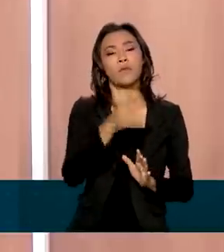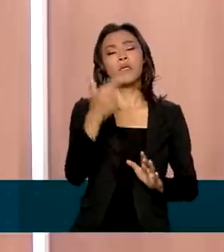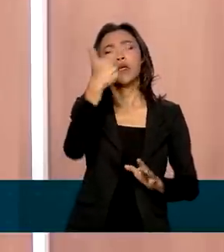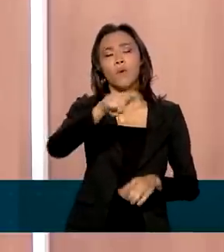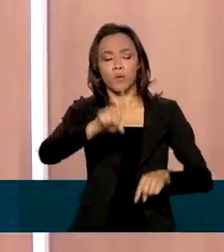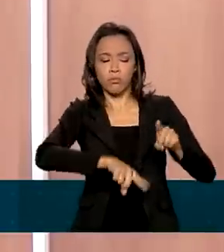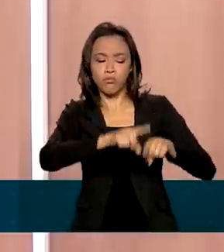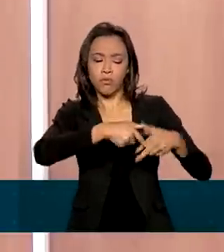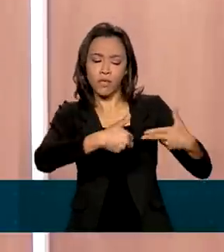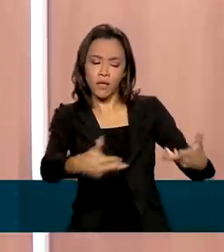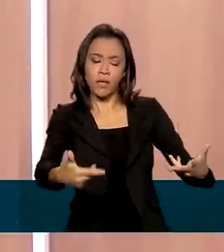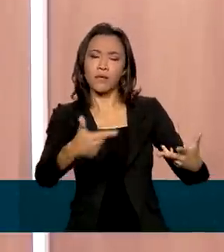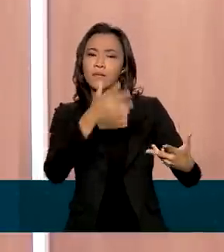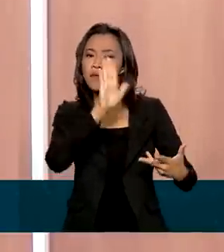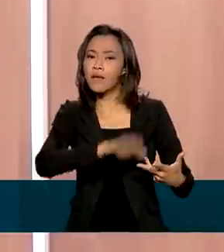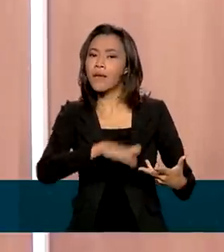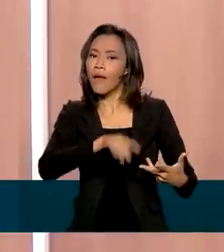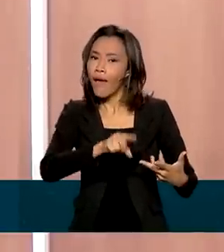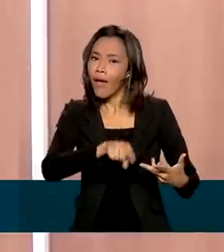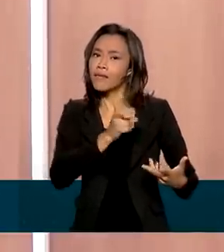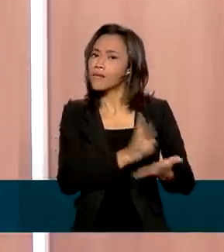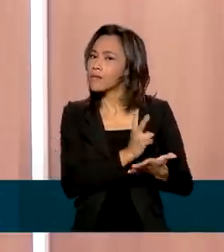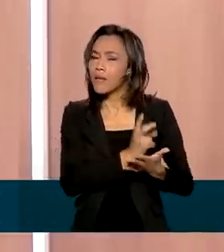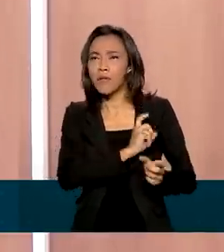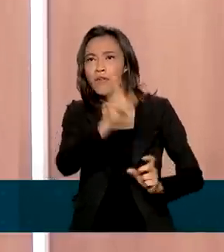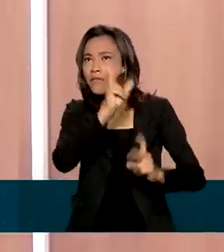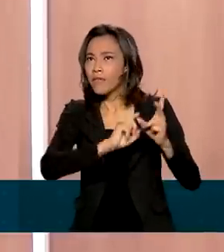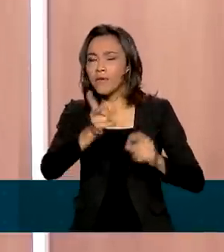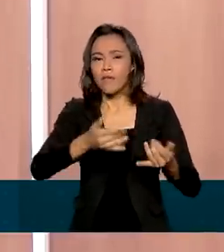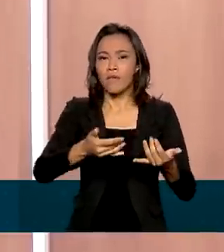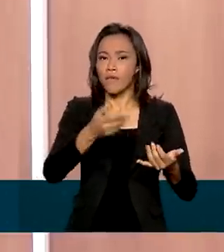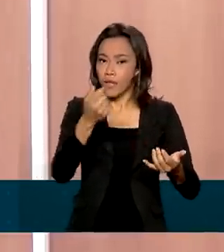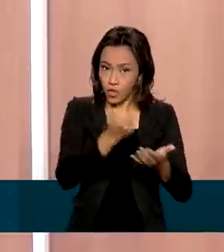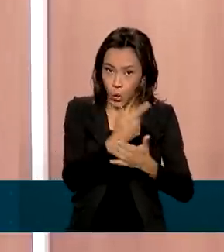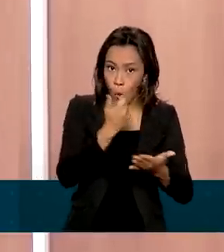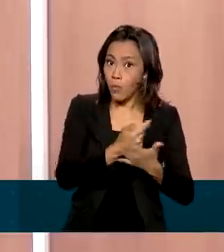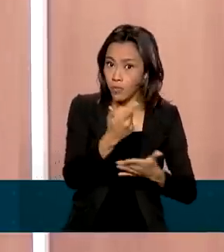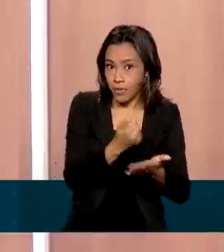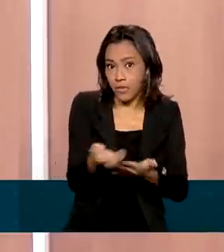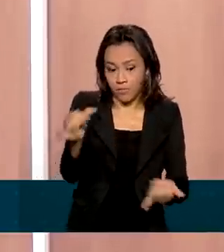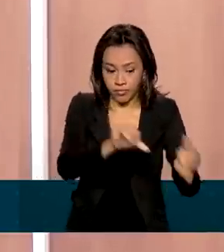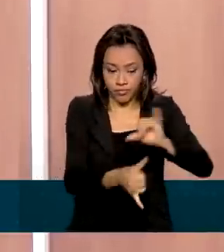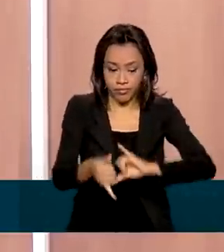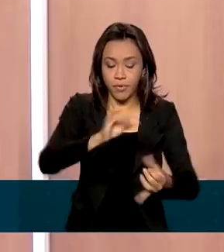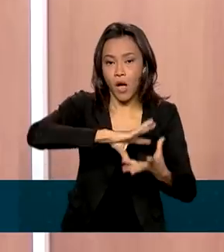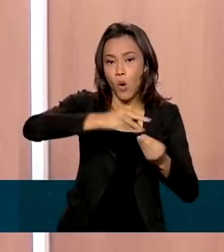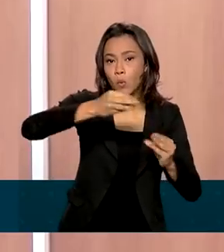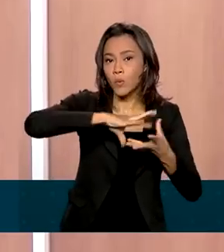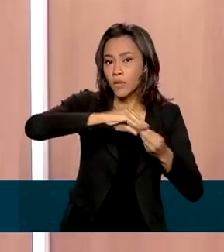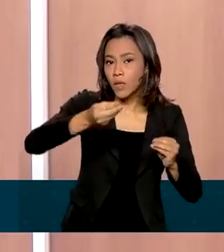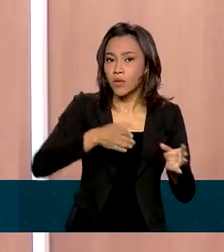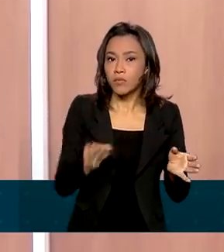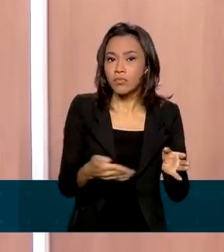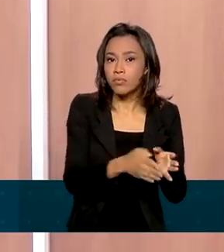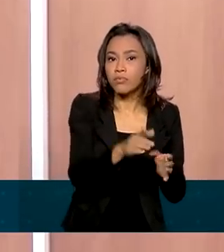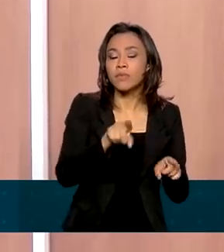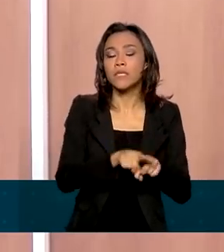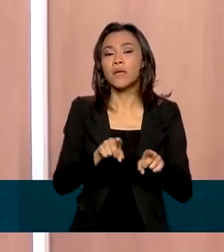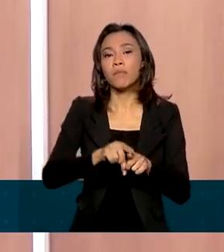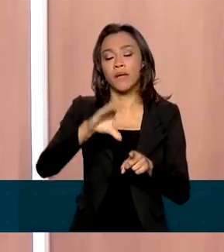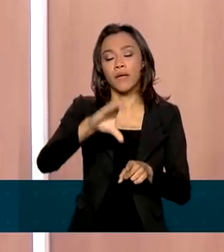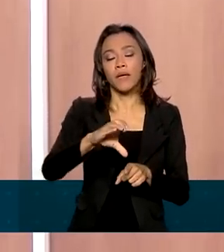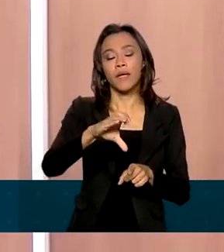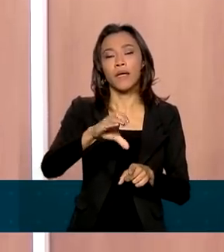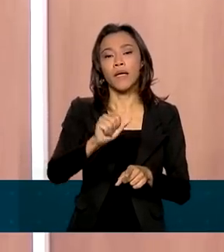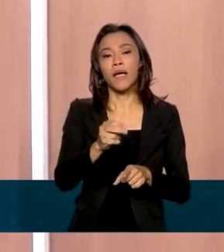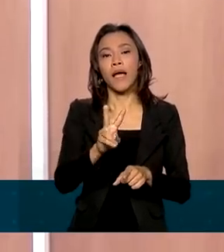tradicionalmente já fazem parte da nossa pauta de importações, como fertilizantes, mais recentemente, algodão, pescado e carvão. Essas são as